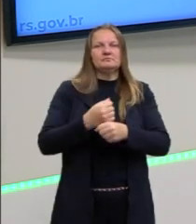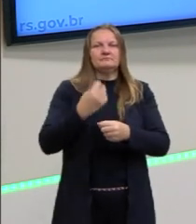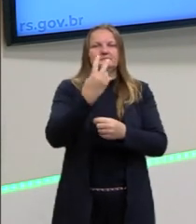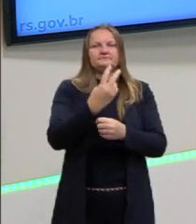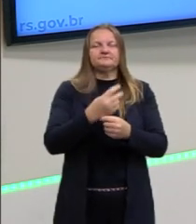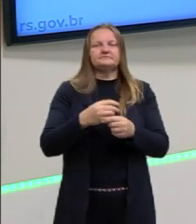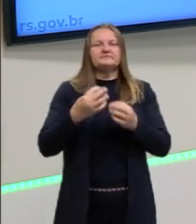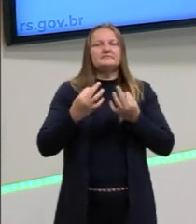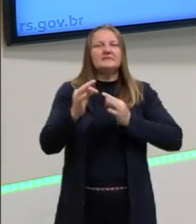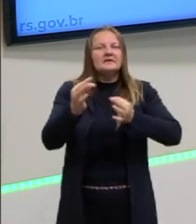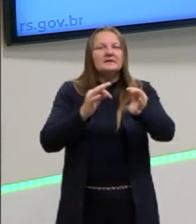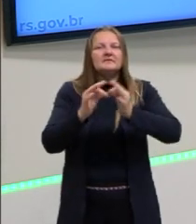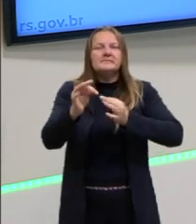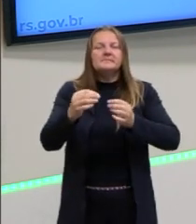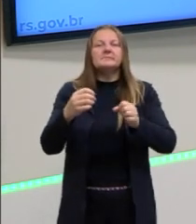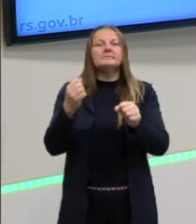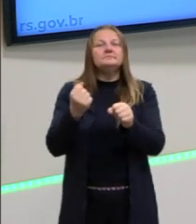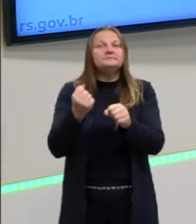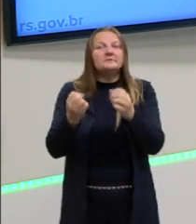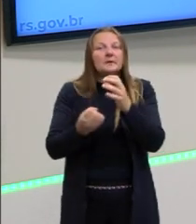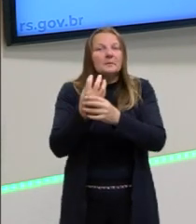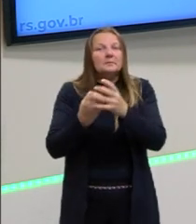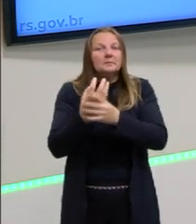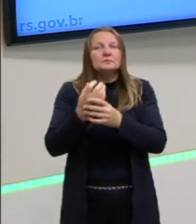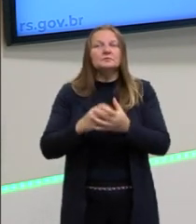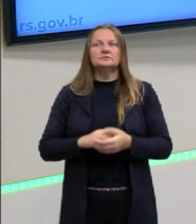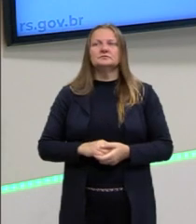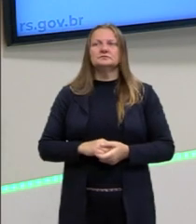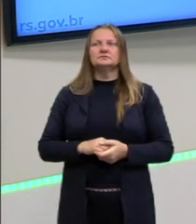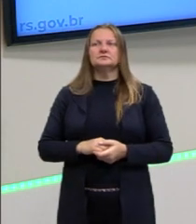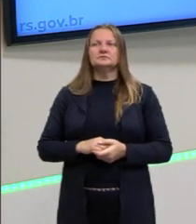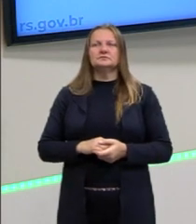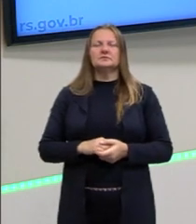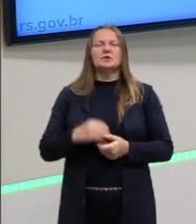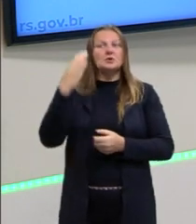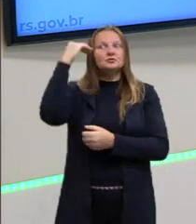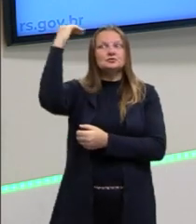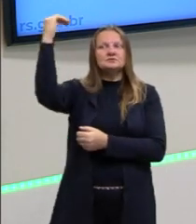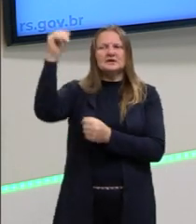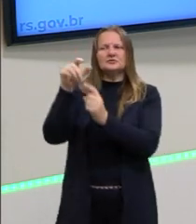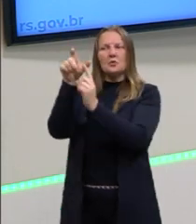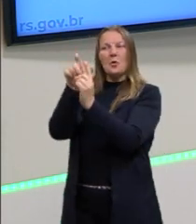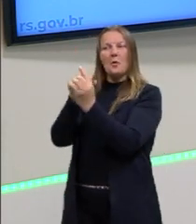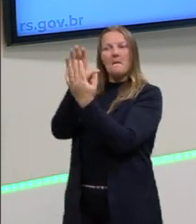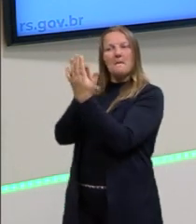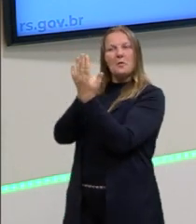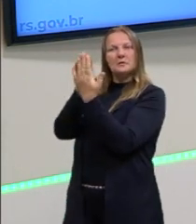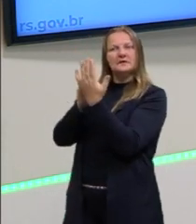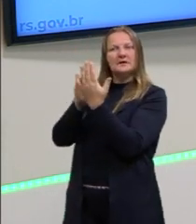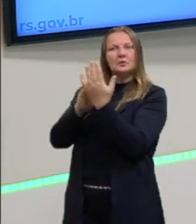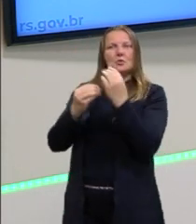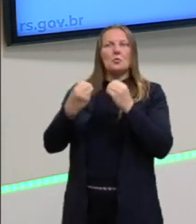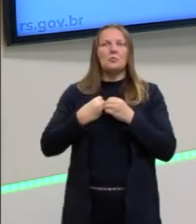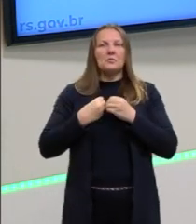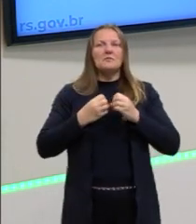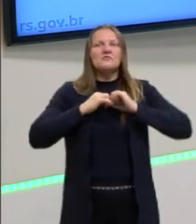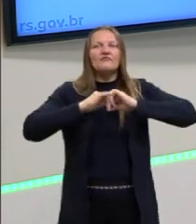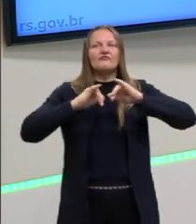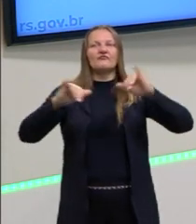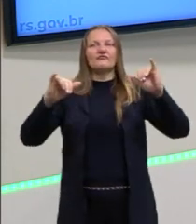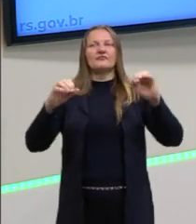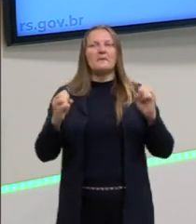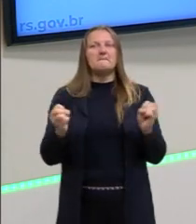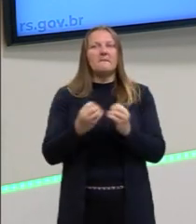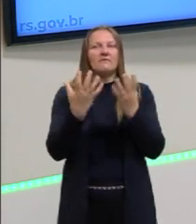técnicas que produzem, ó, bom, está dando sucesso esse modelo, então vamos seguir esse modelo, né? Versos,